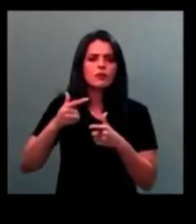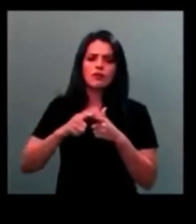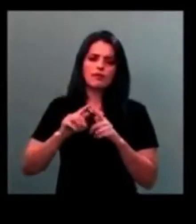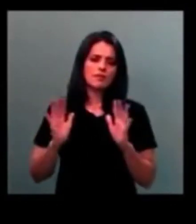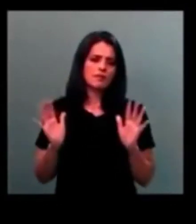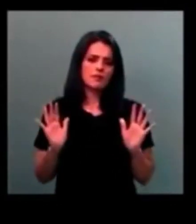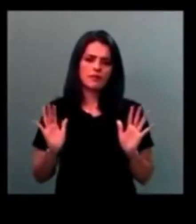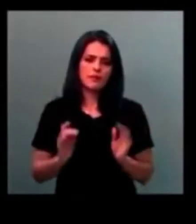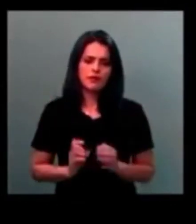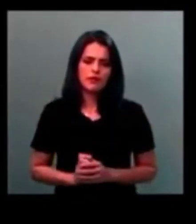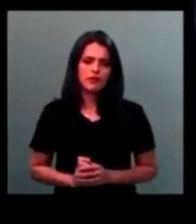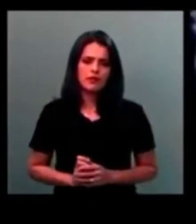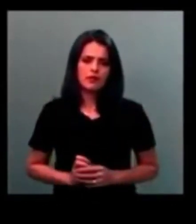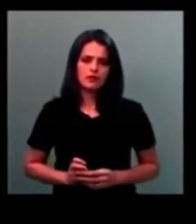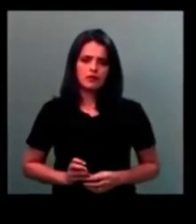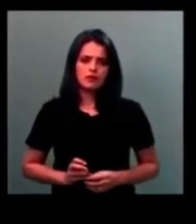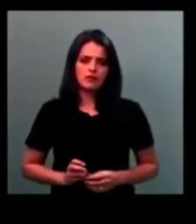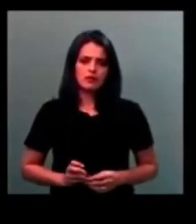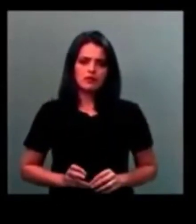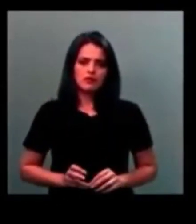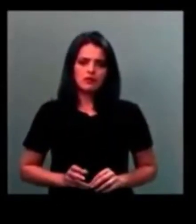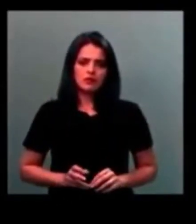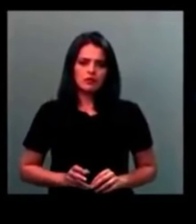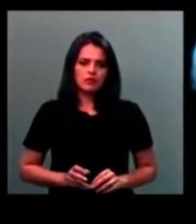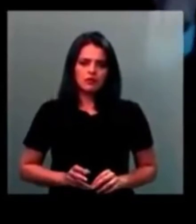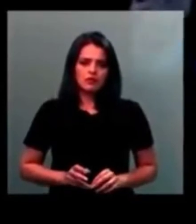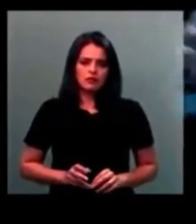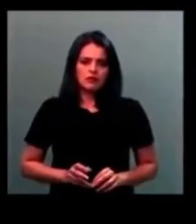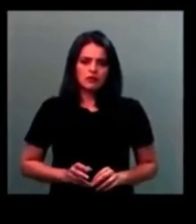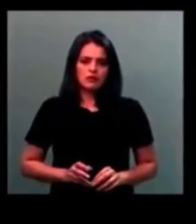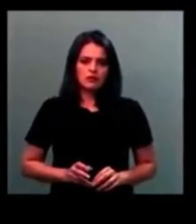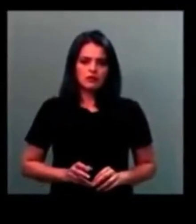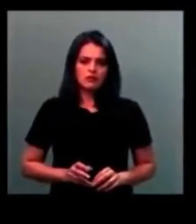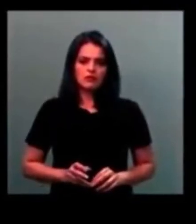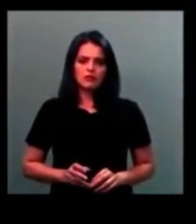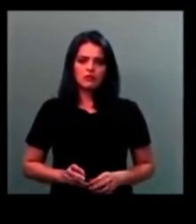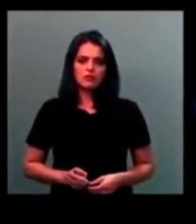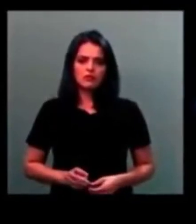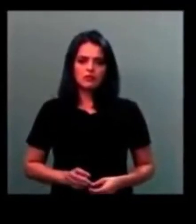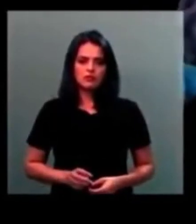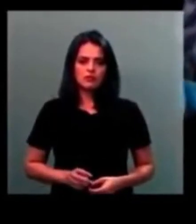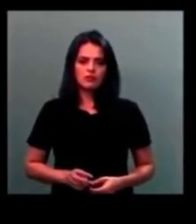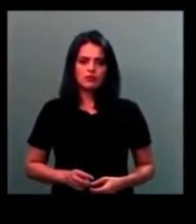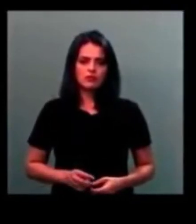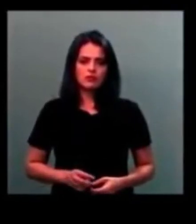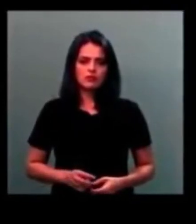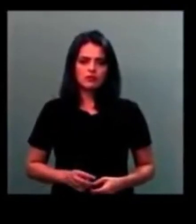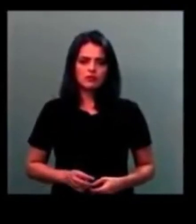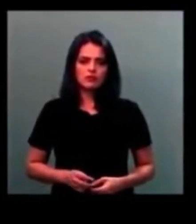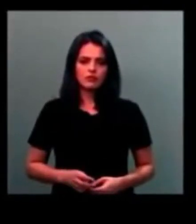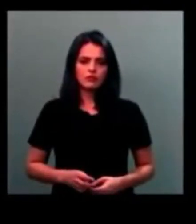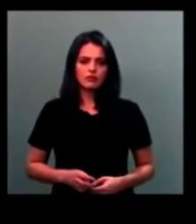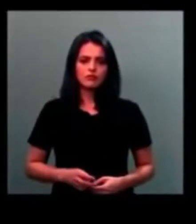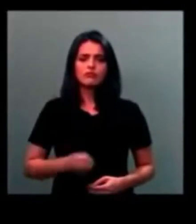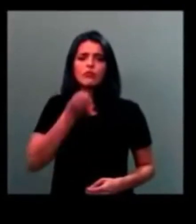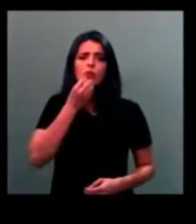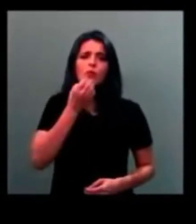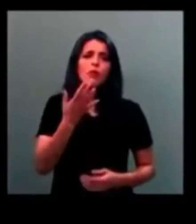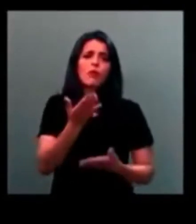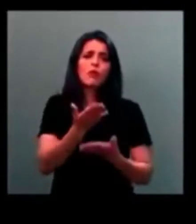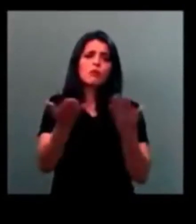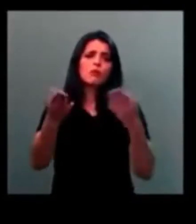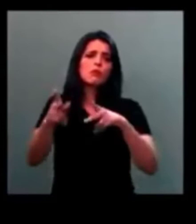este mal-estar que desagrada toda a nação brasileira e,